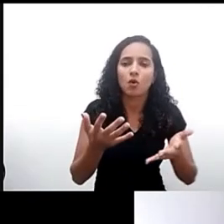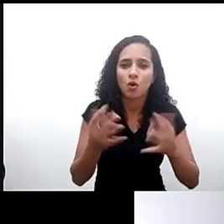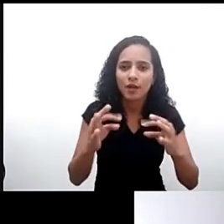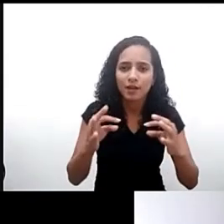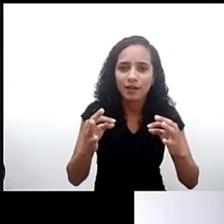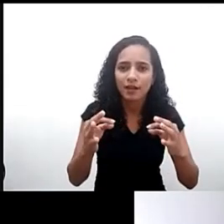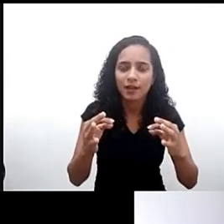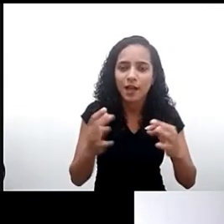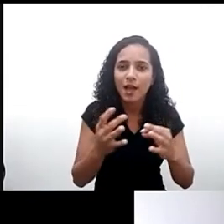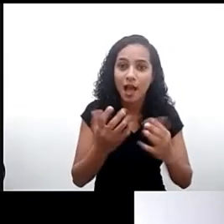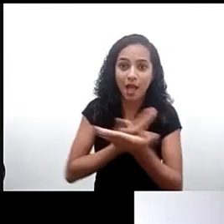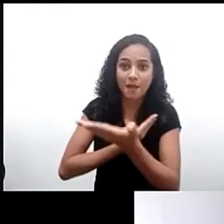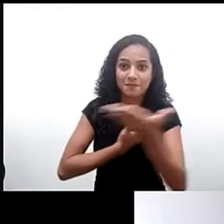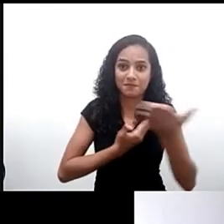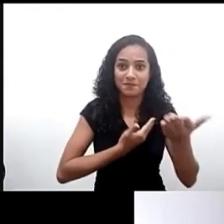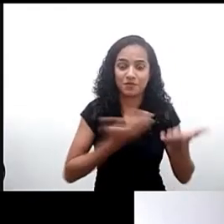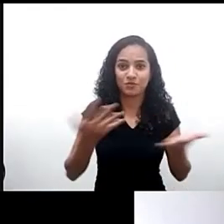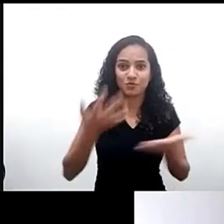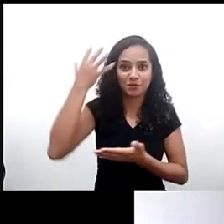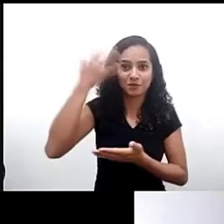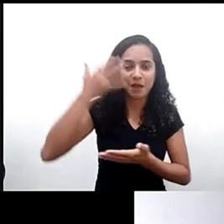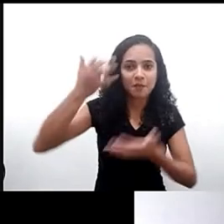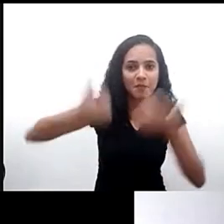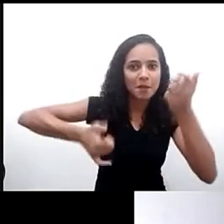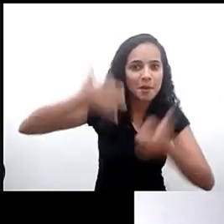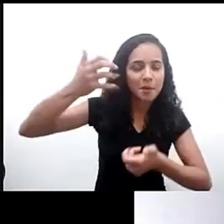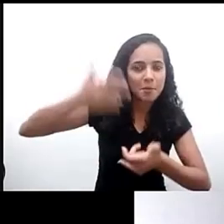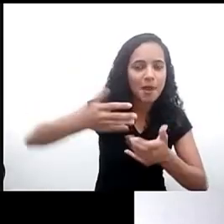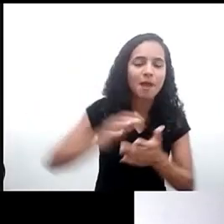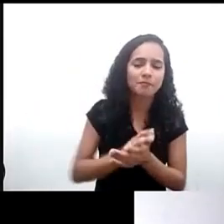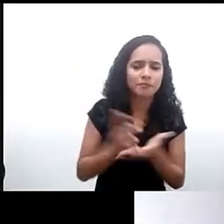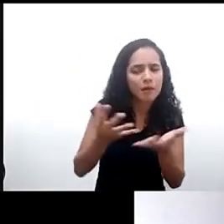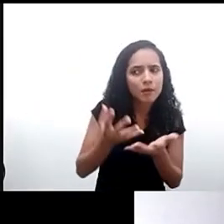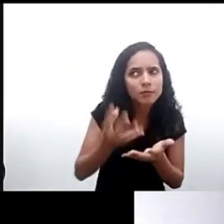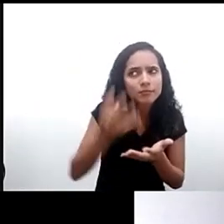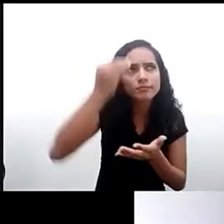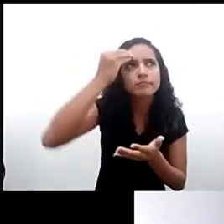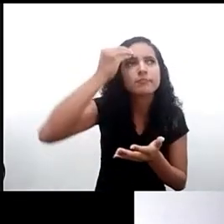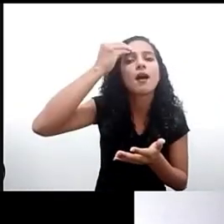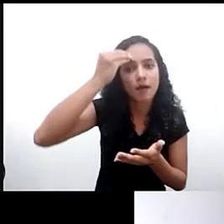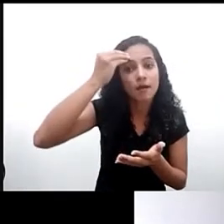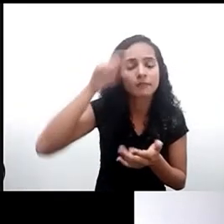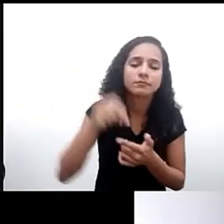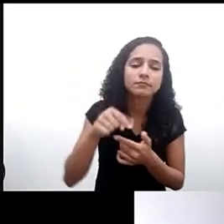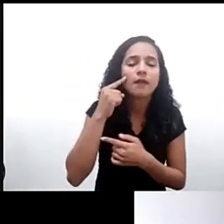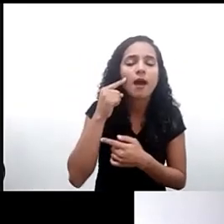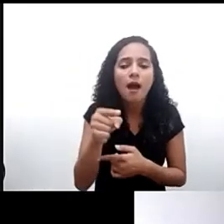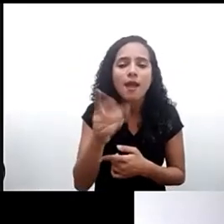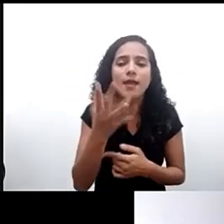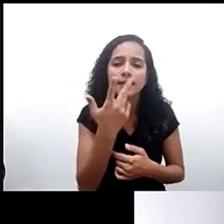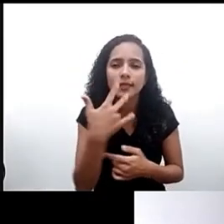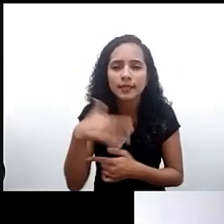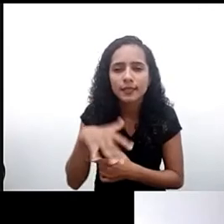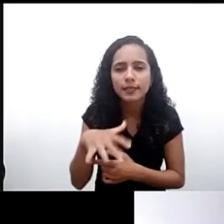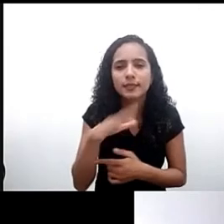colegas e de todos aqui que me antecederam pensando sob o ponto de vista da criança e do adolescente o